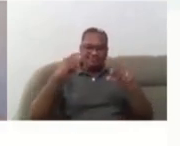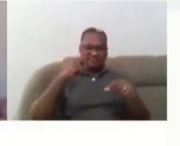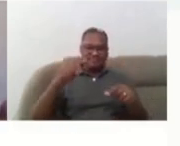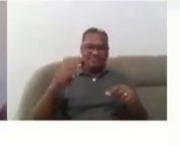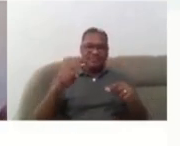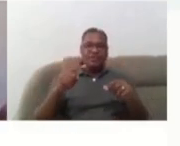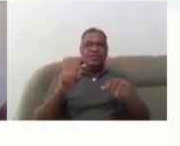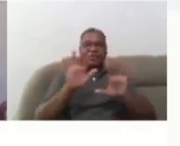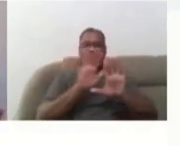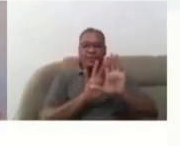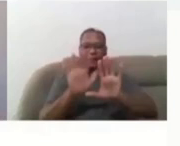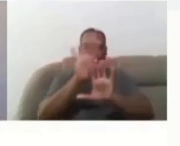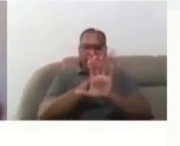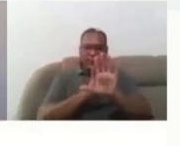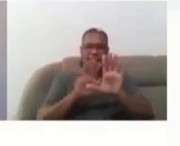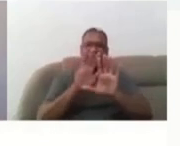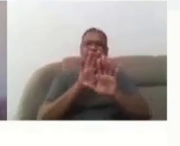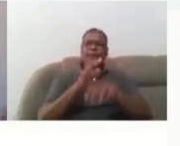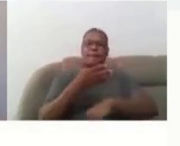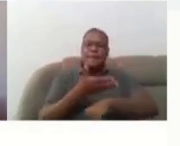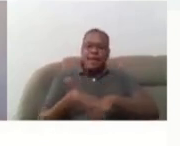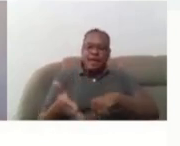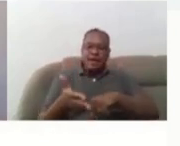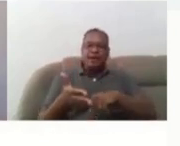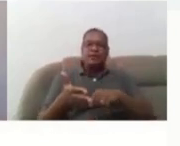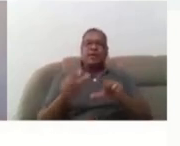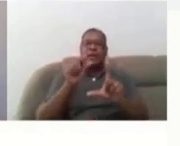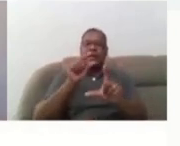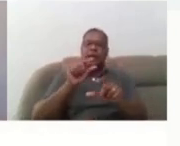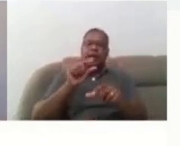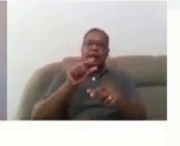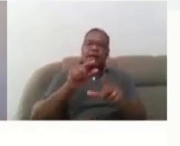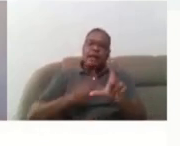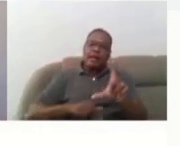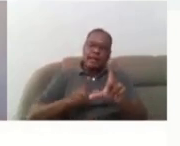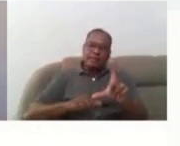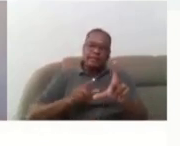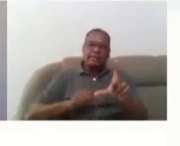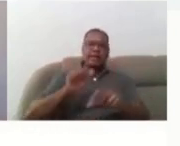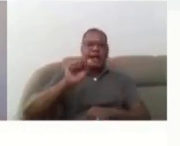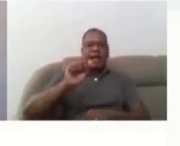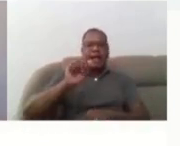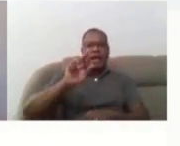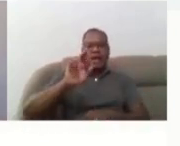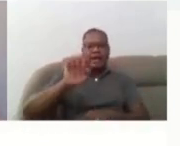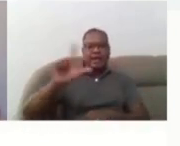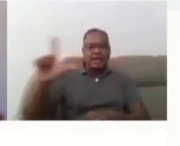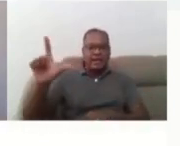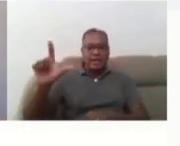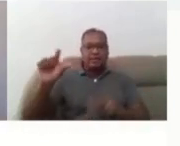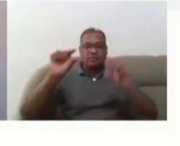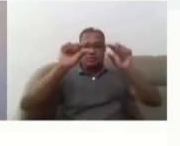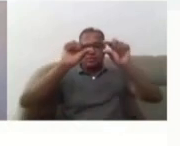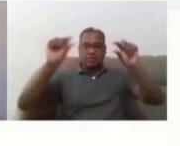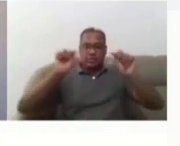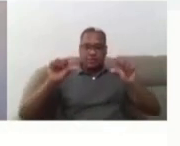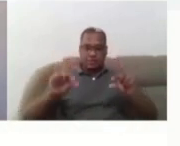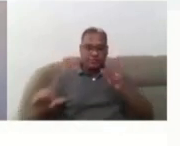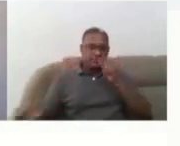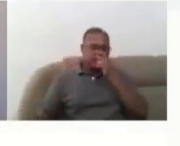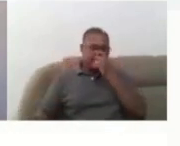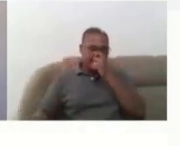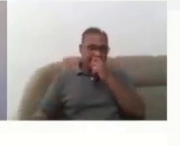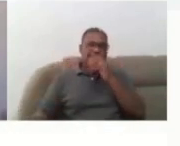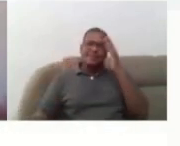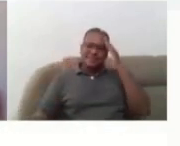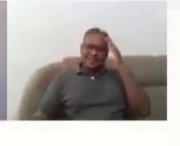letras sem serifas, Arial, em um tamanho adequado. Embora seja no ambiente